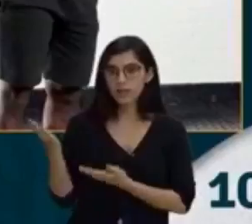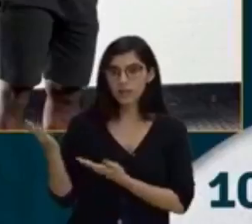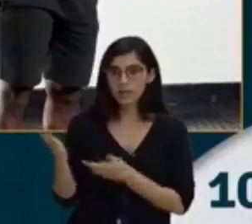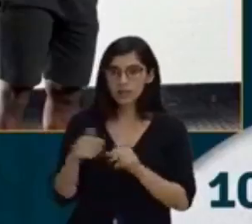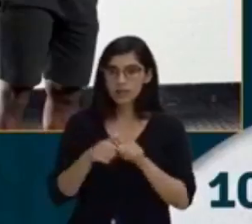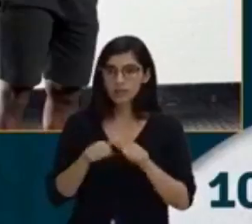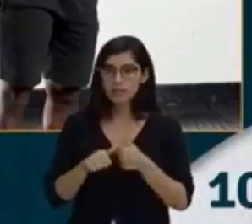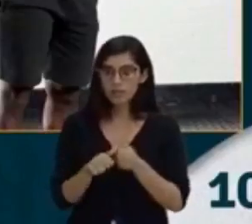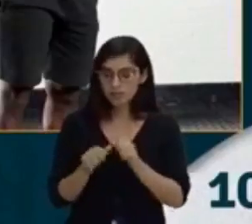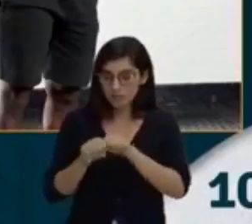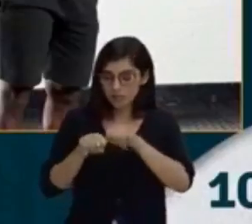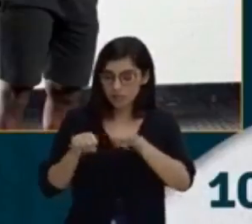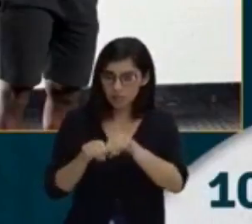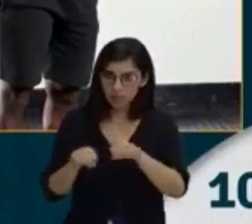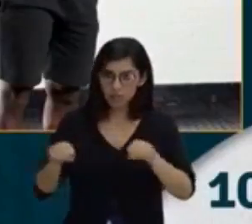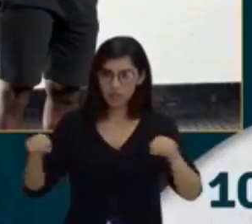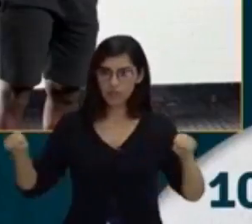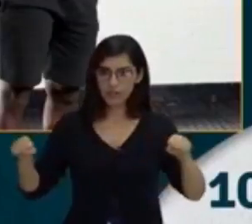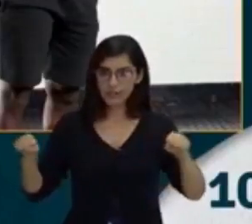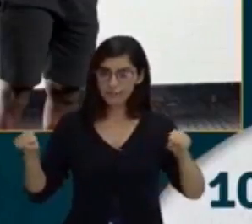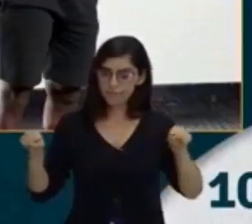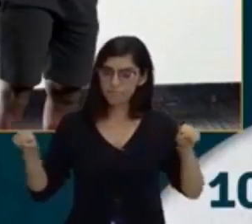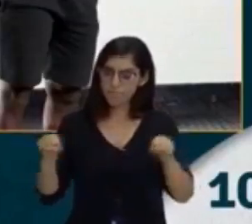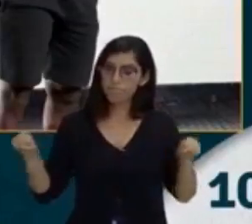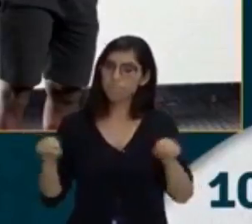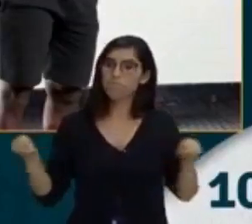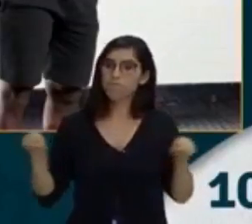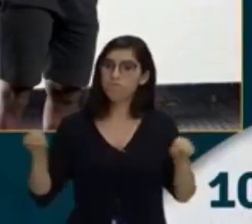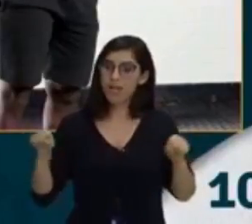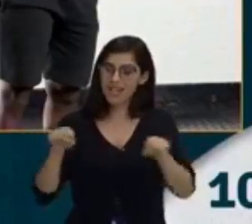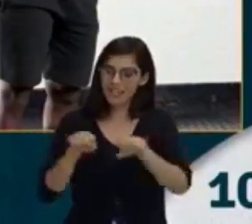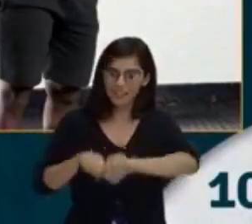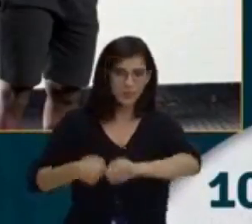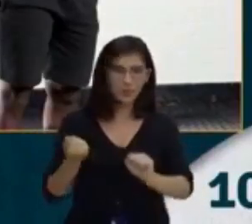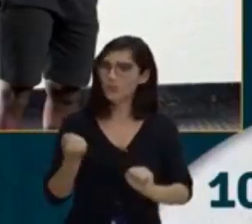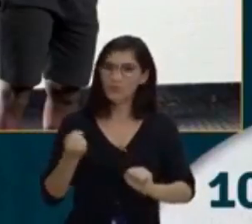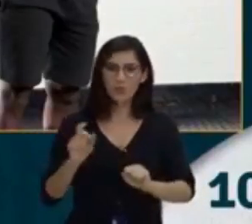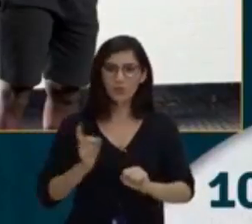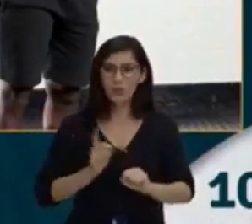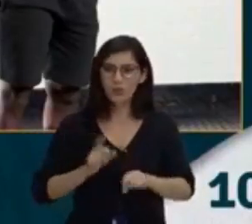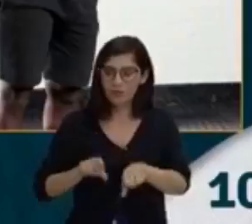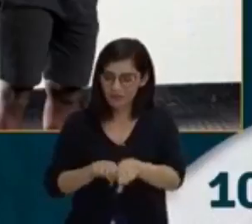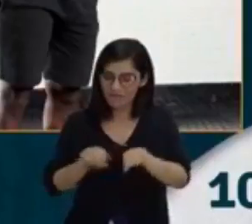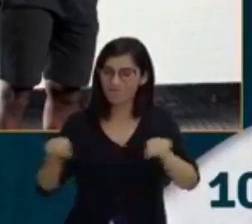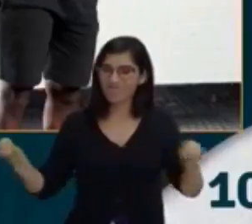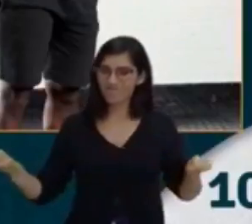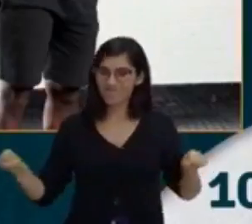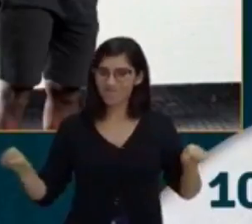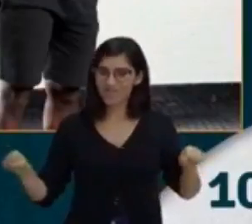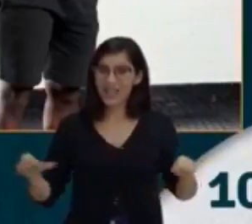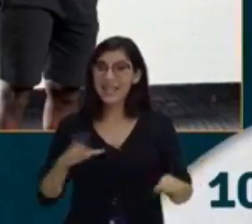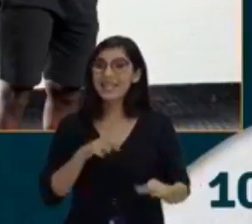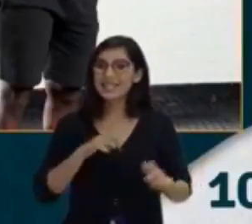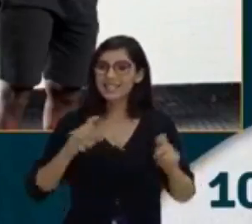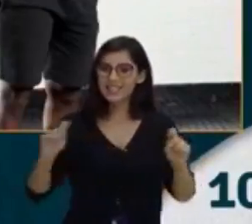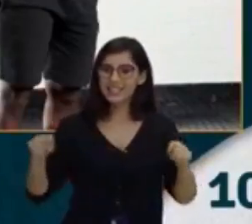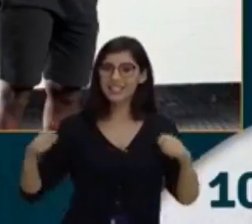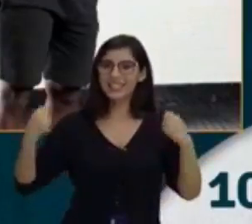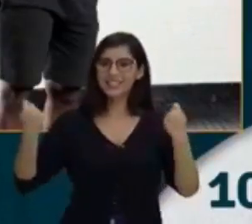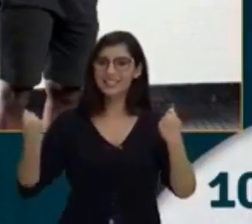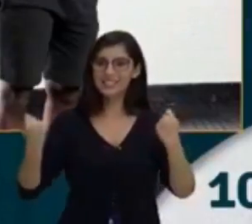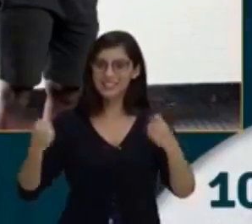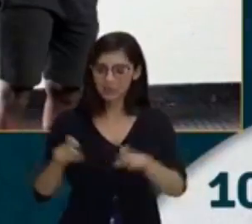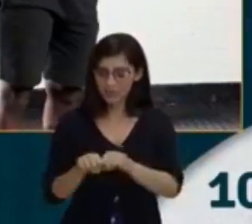está esticando essa liga bastante até a sua máxima amplitude. Com isso, ele está exercendo uma